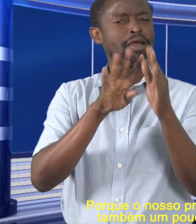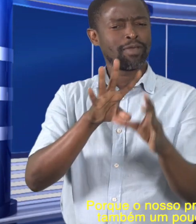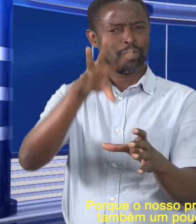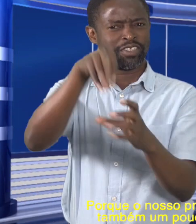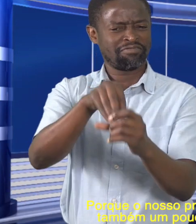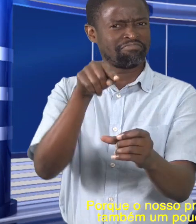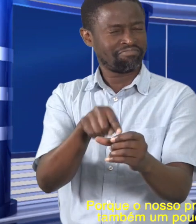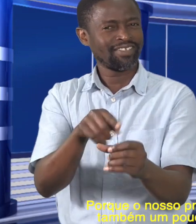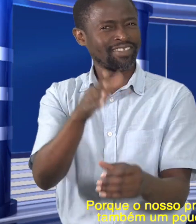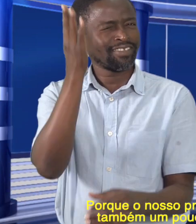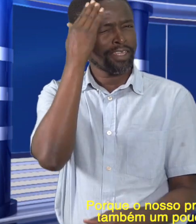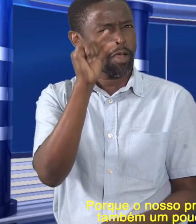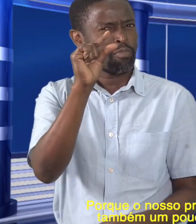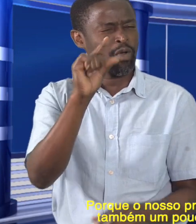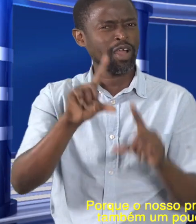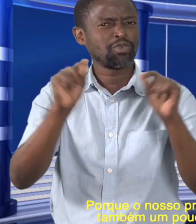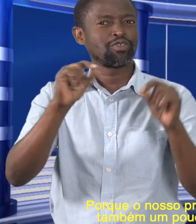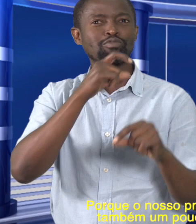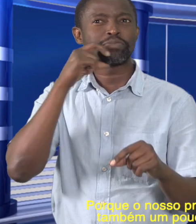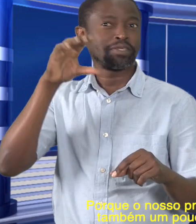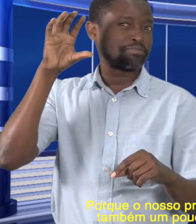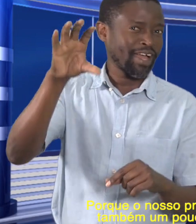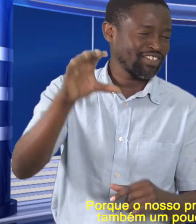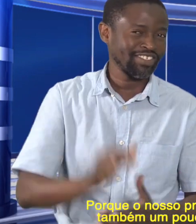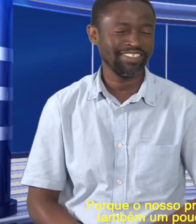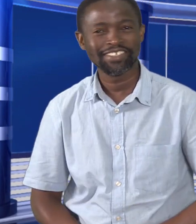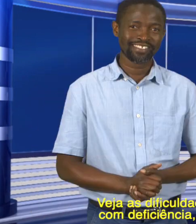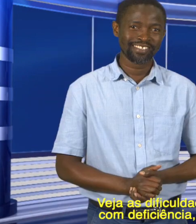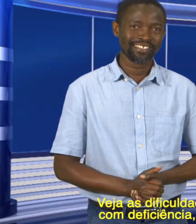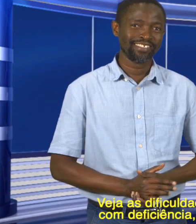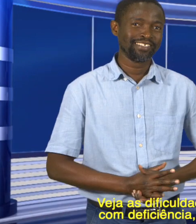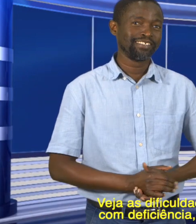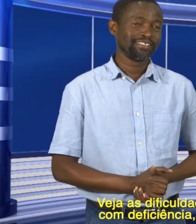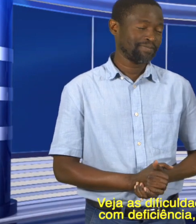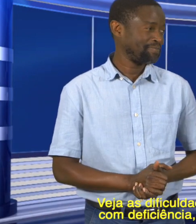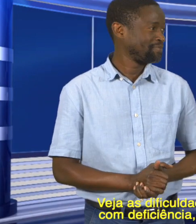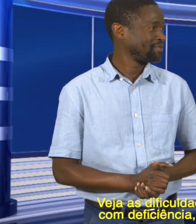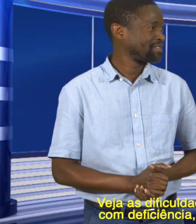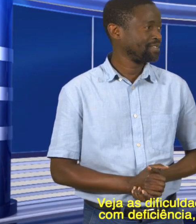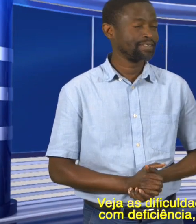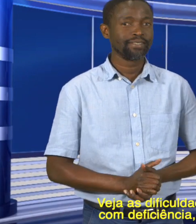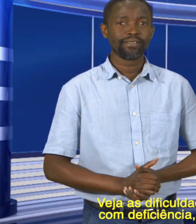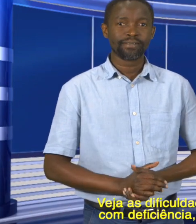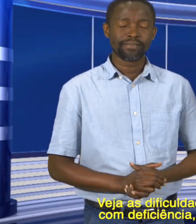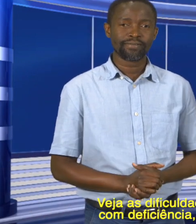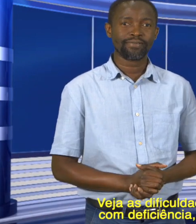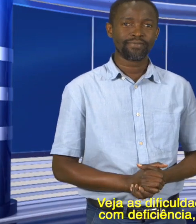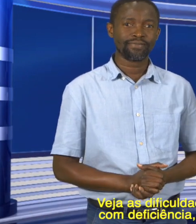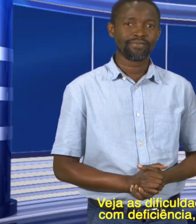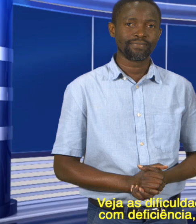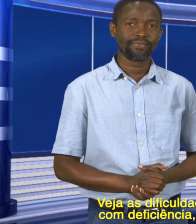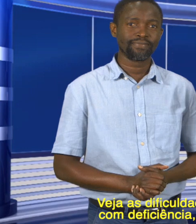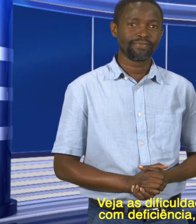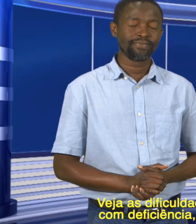é inclusivo, vai saber também um pouco do que acontece no país. Veja as dificuldades por que passam alunos com